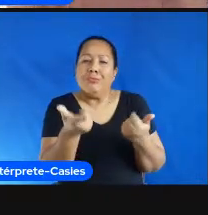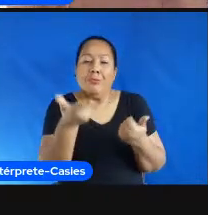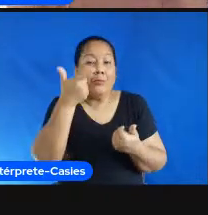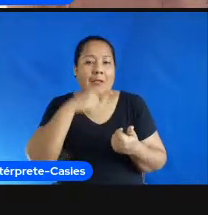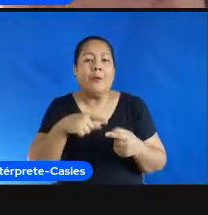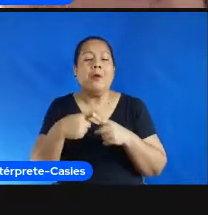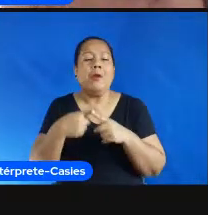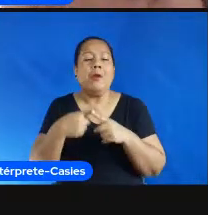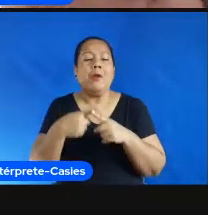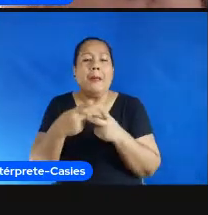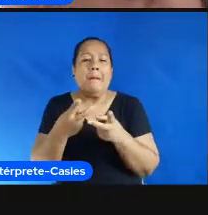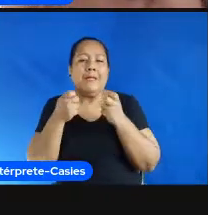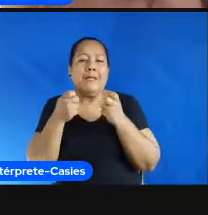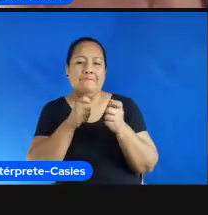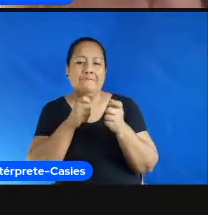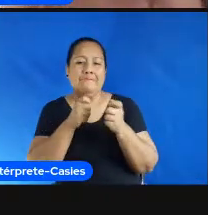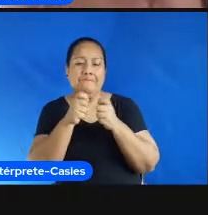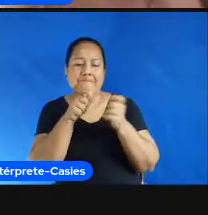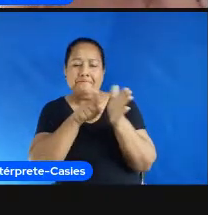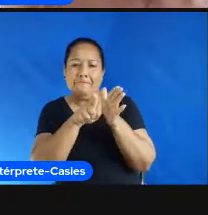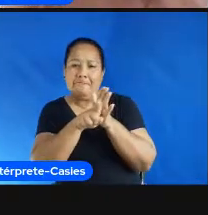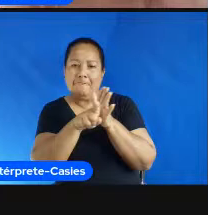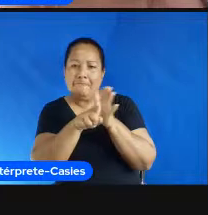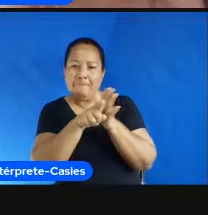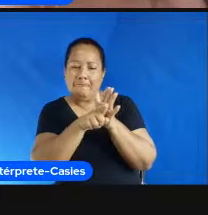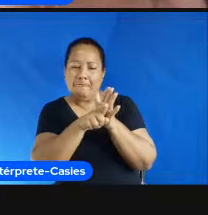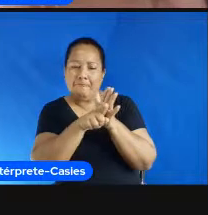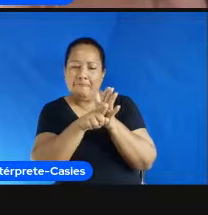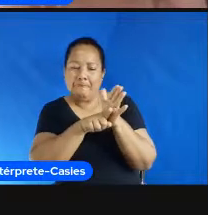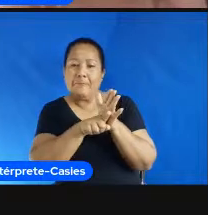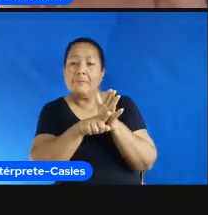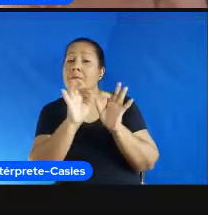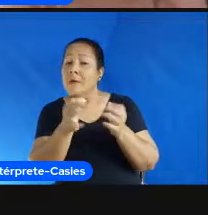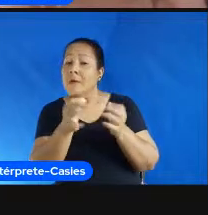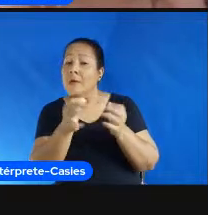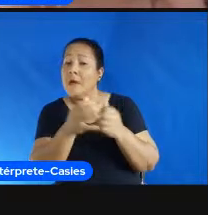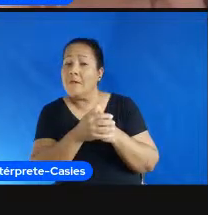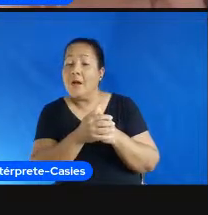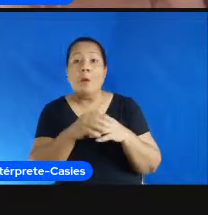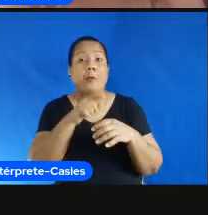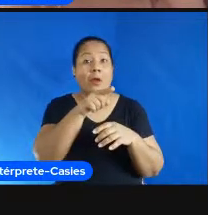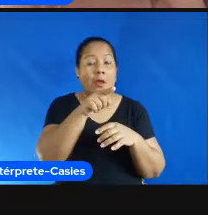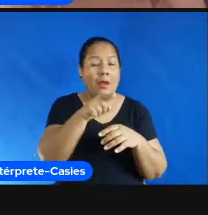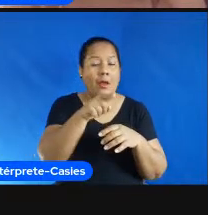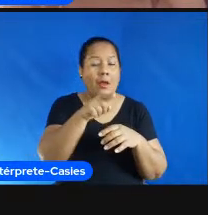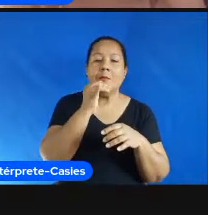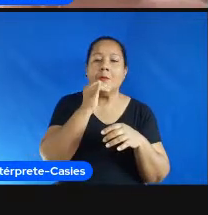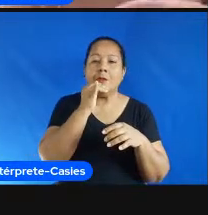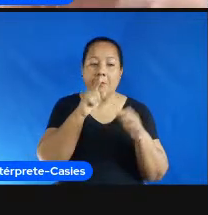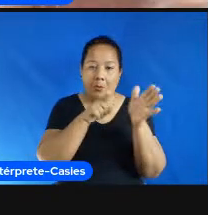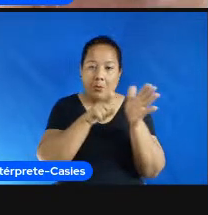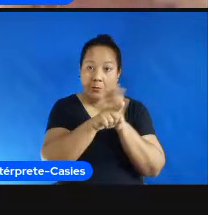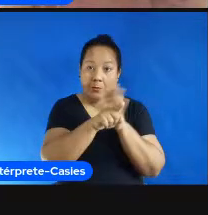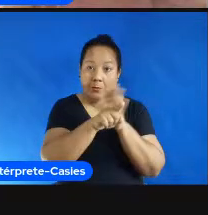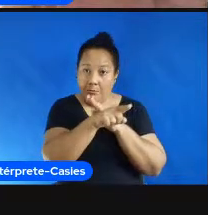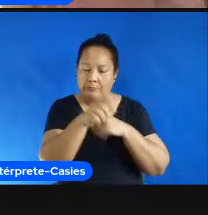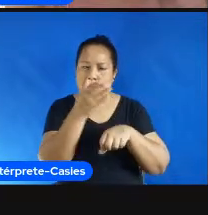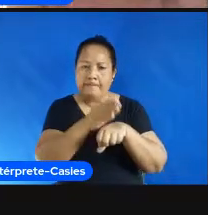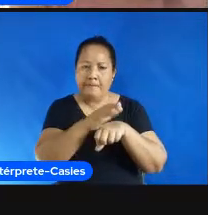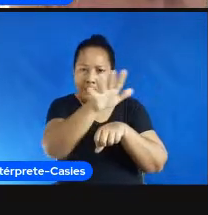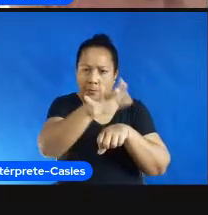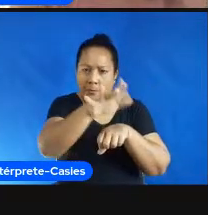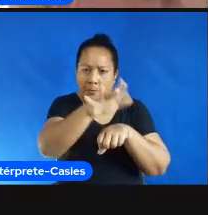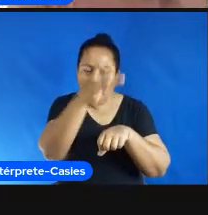quando o formador ficava anos ali no programa estabelecia uma conexão com a comunidade com os alunos com as alunas e esses